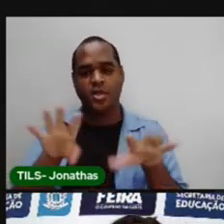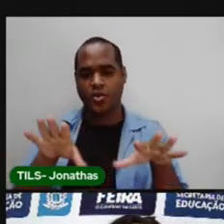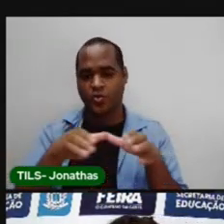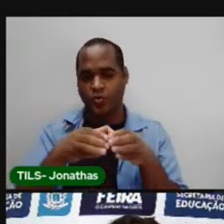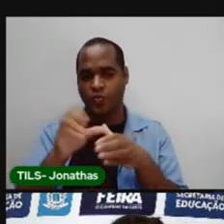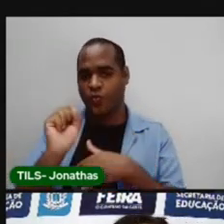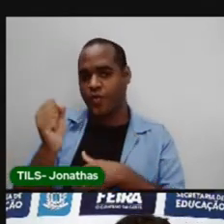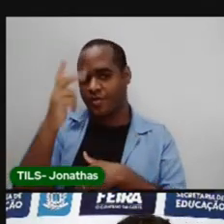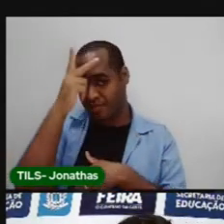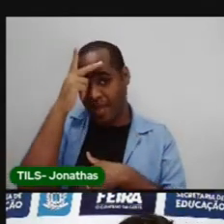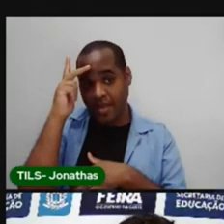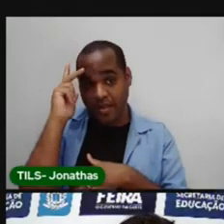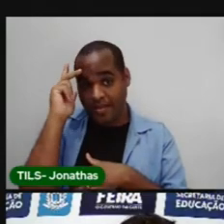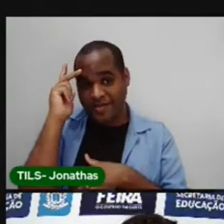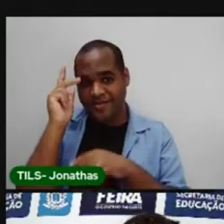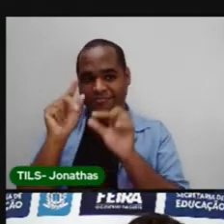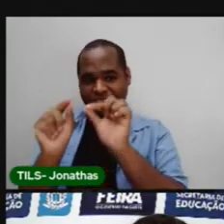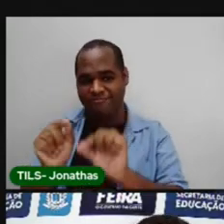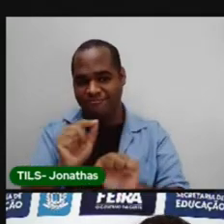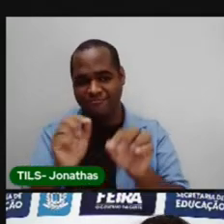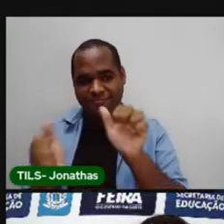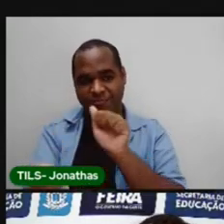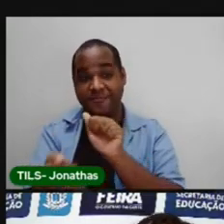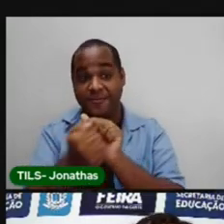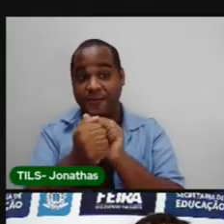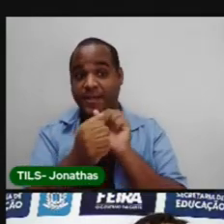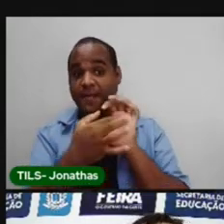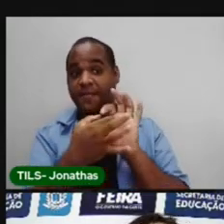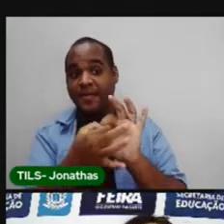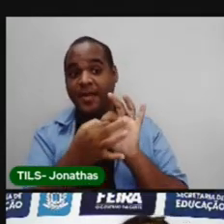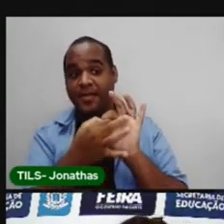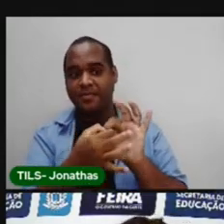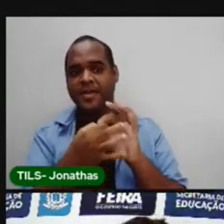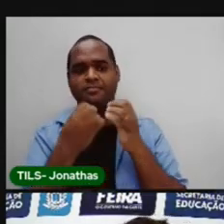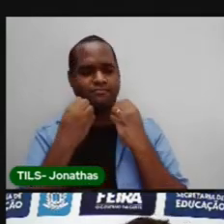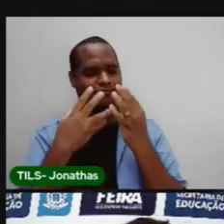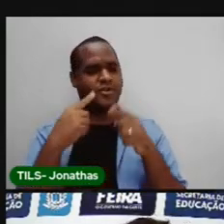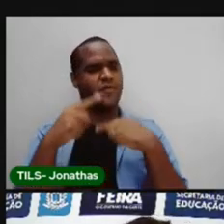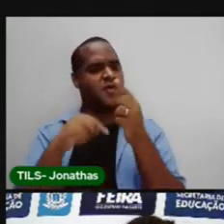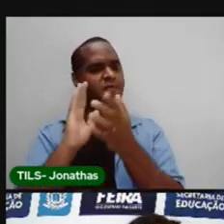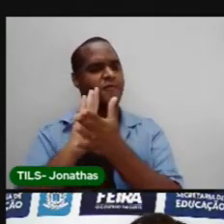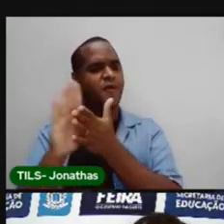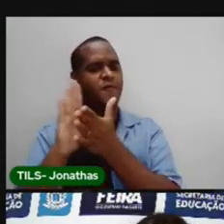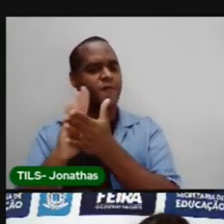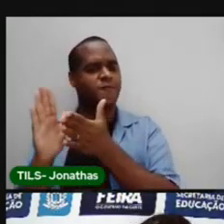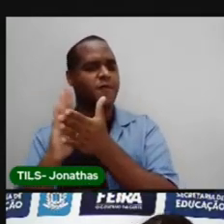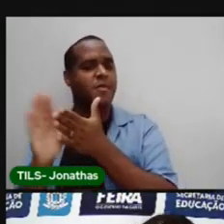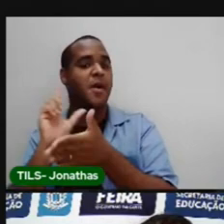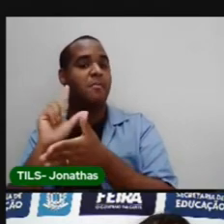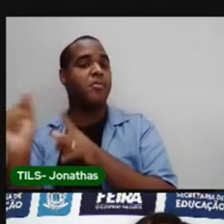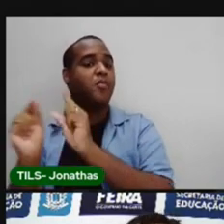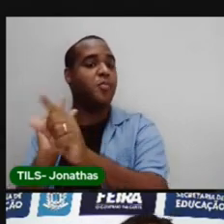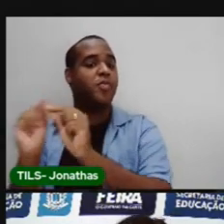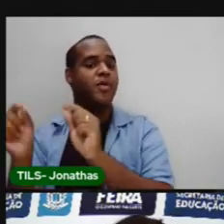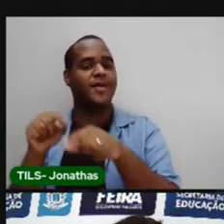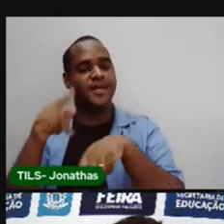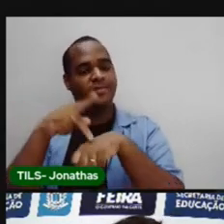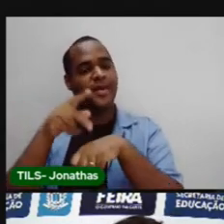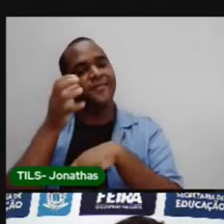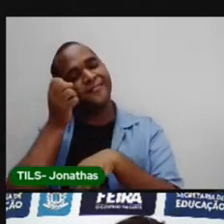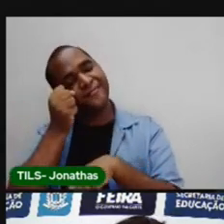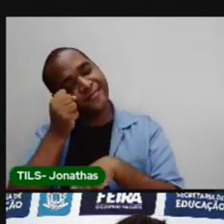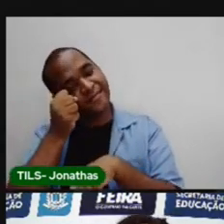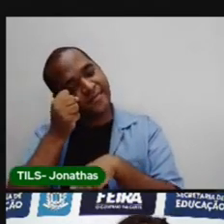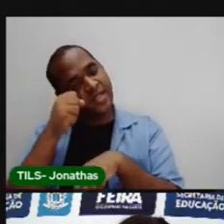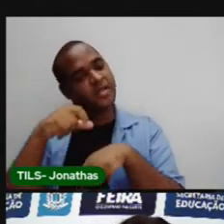de oito homens que estavam com ele, quando eles estavam fugindo, eles iam descansar neste